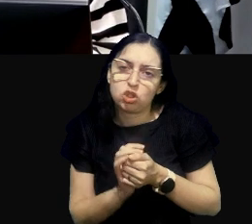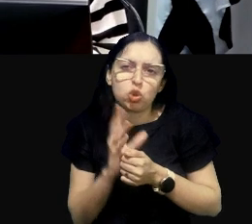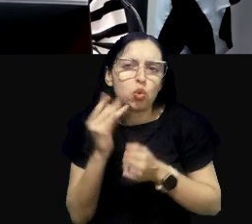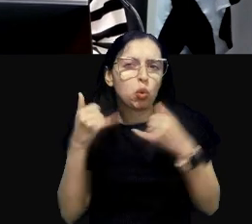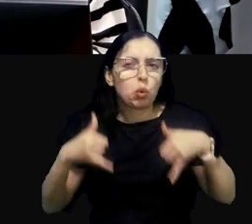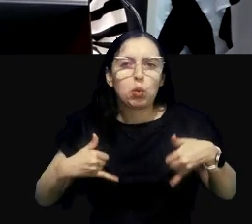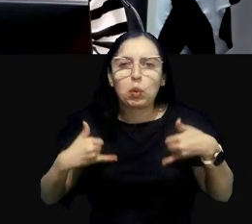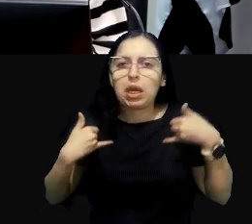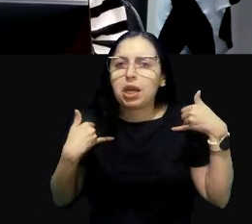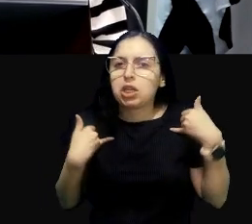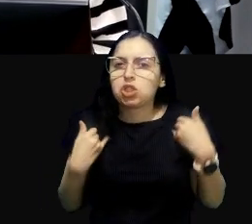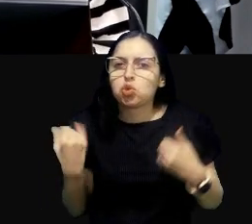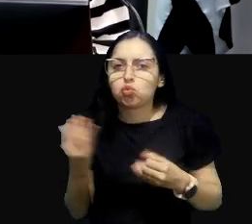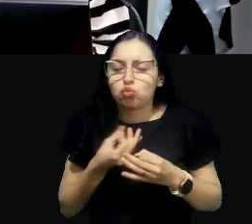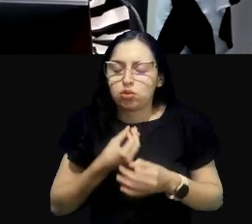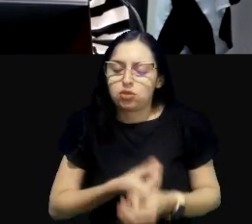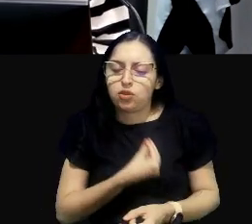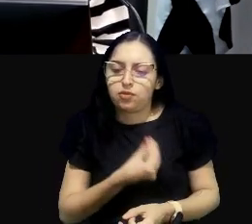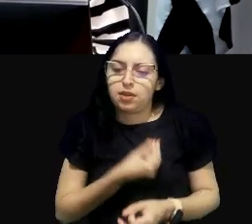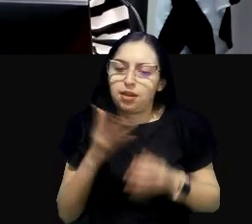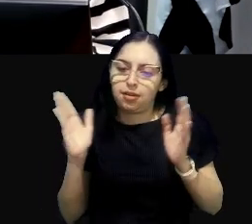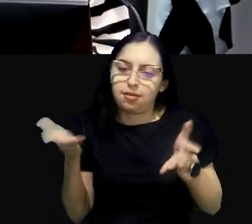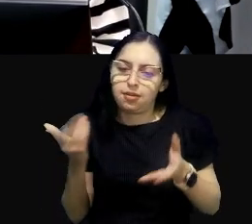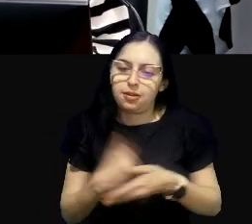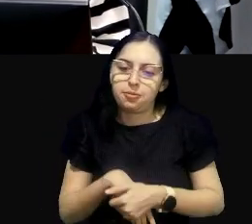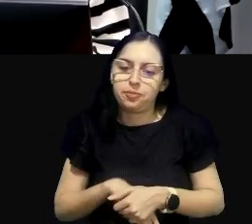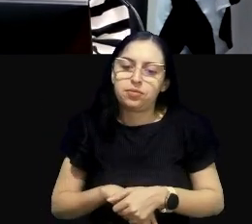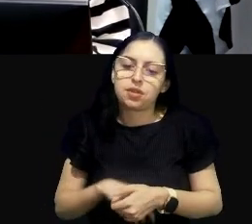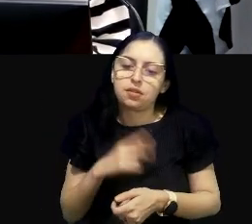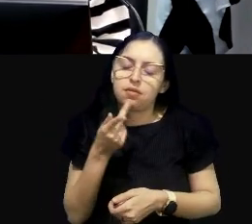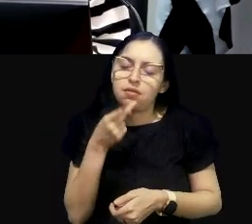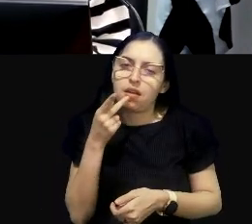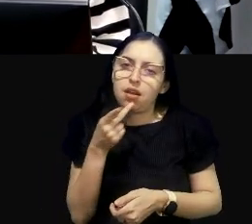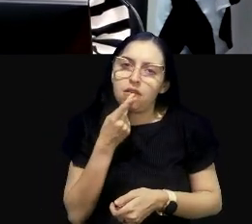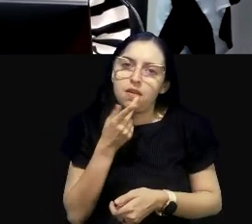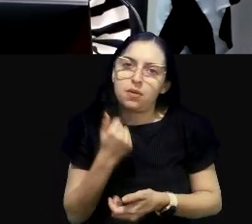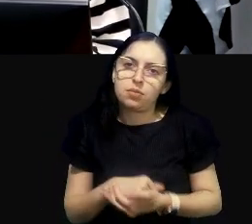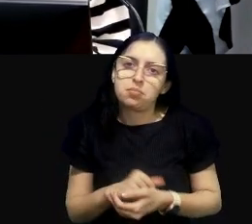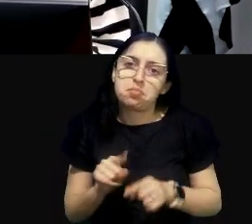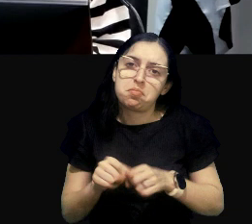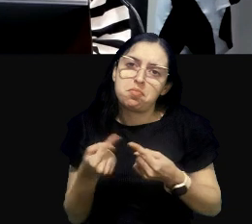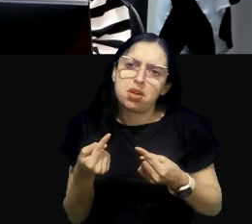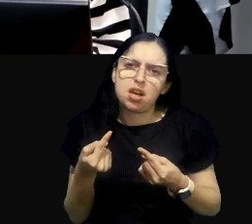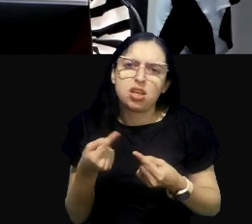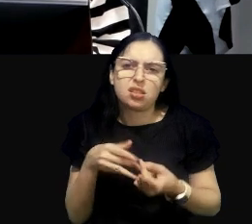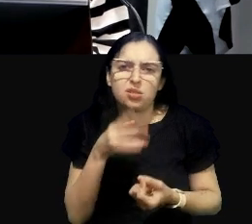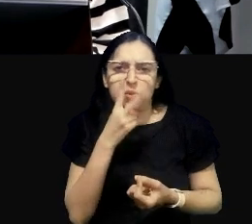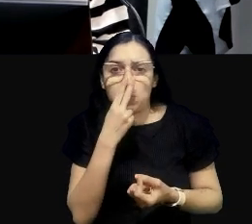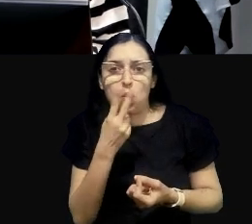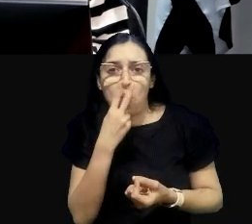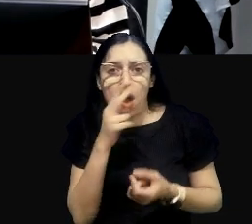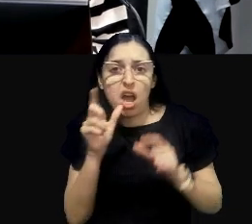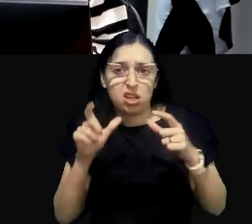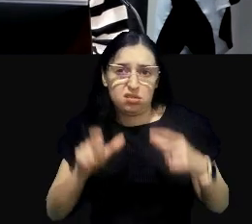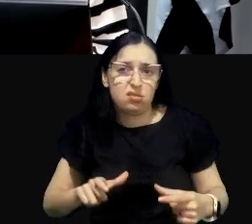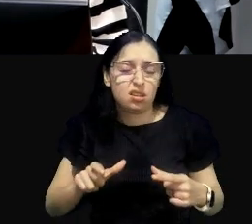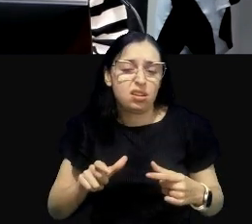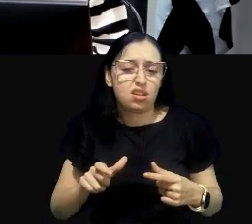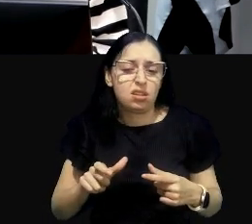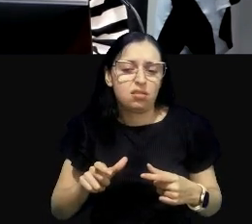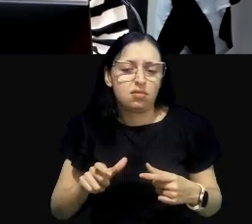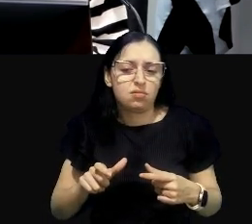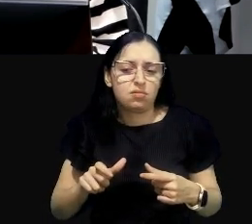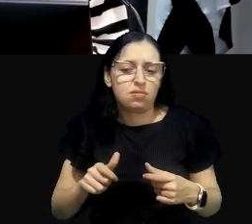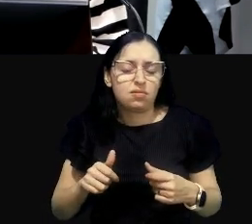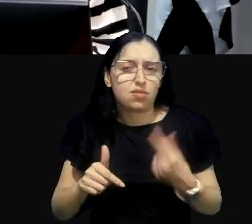causa ali presente, ele virou e disse assim, mas a senhora não acha que aqui a gente tem um outro